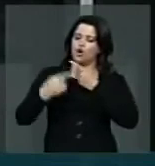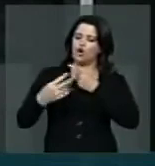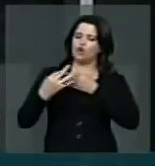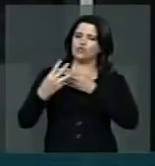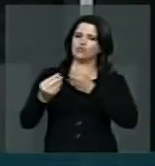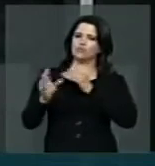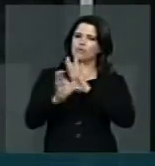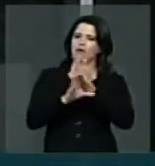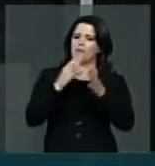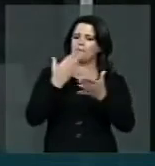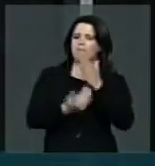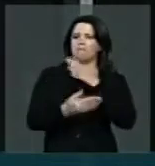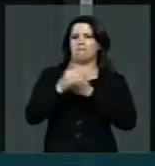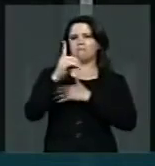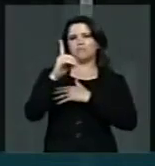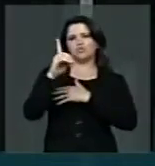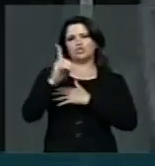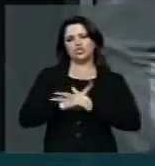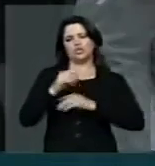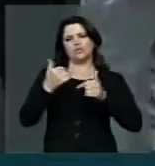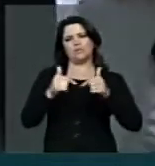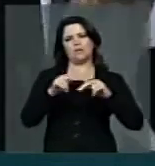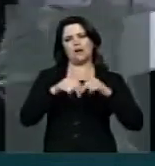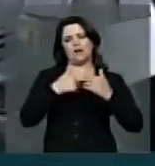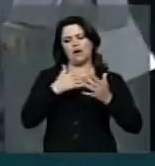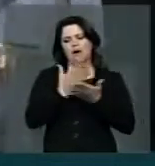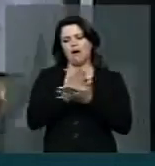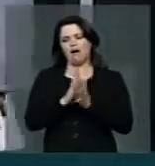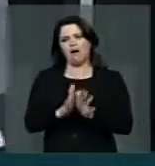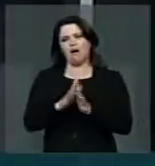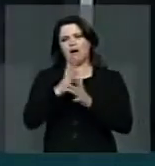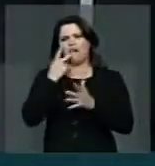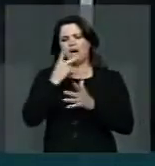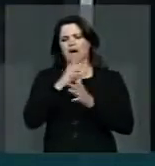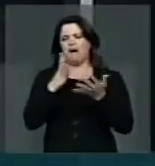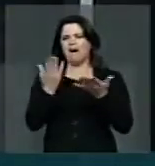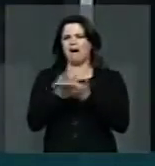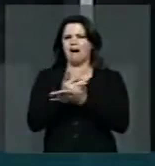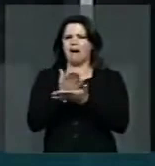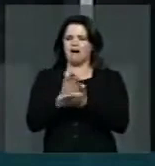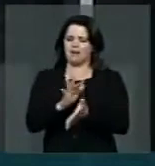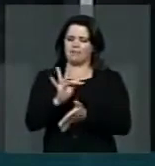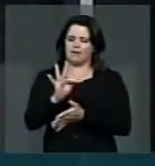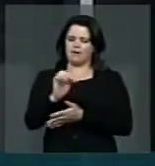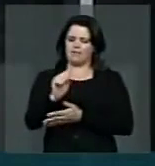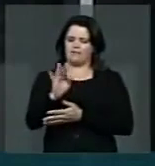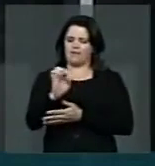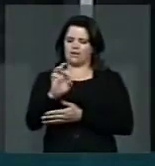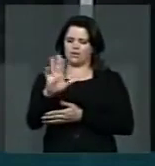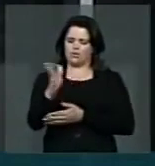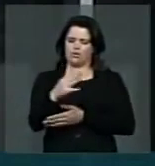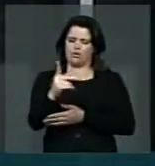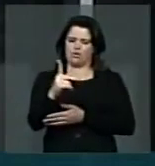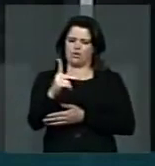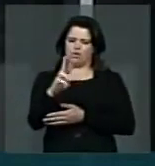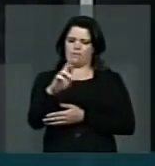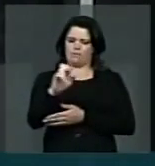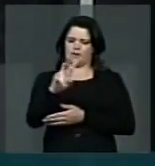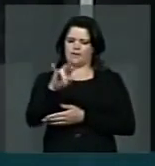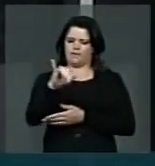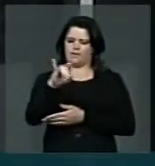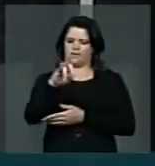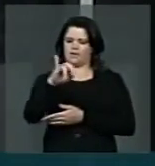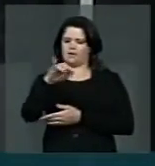de direitos trabalhistas, pelo fim do malfadado fator previdenciário, questionamento dessa